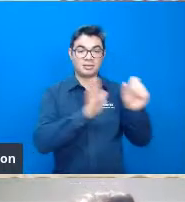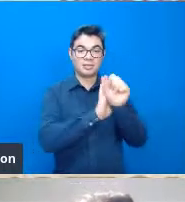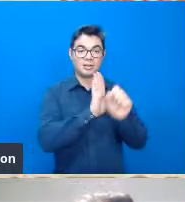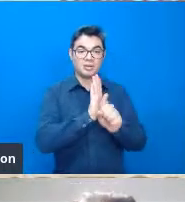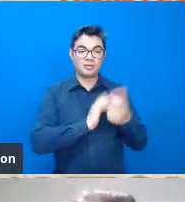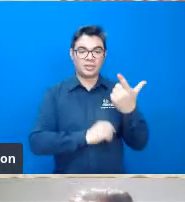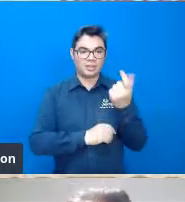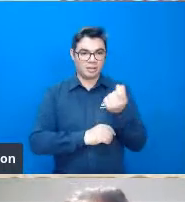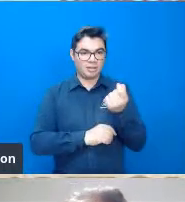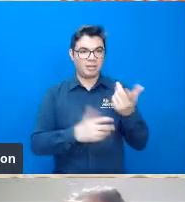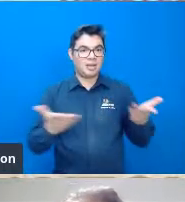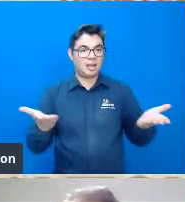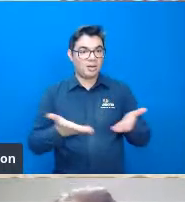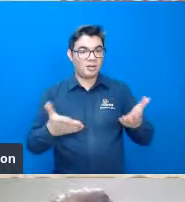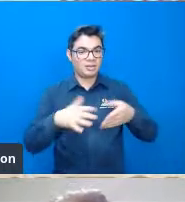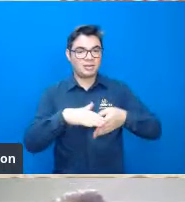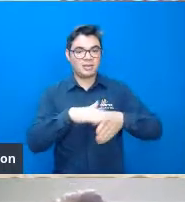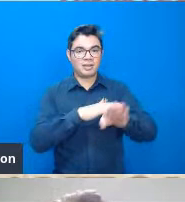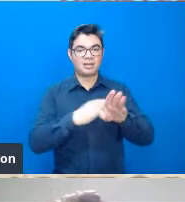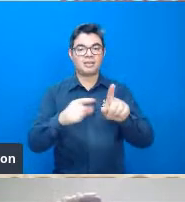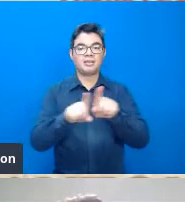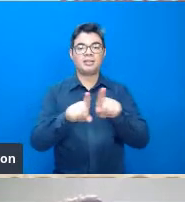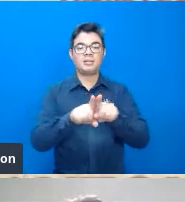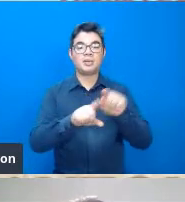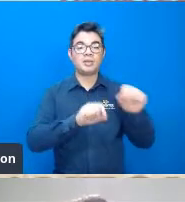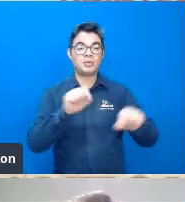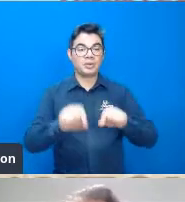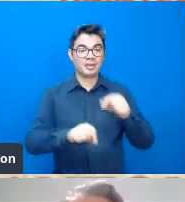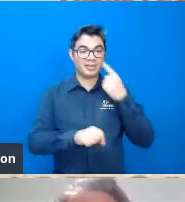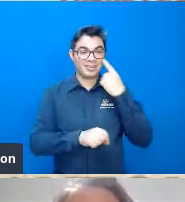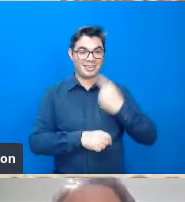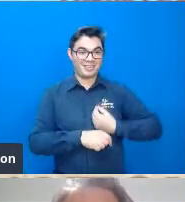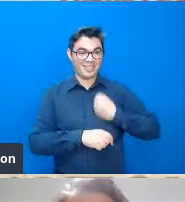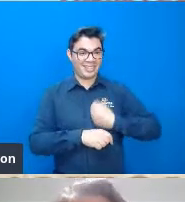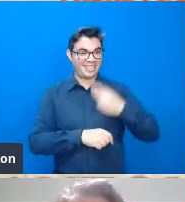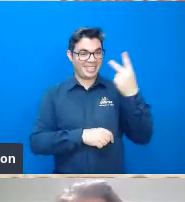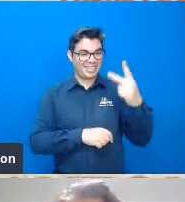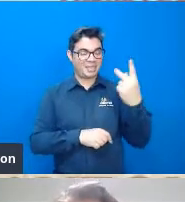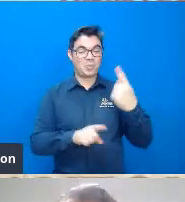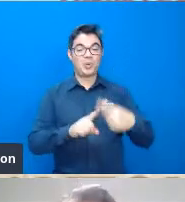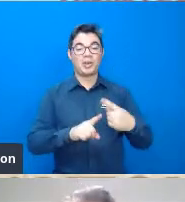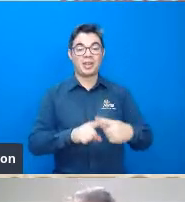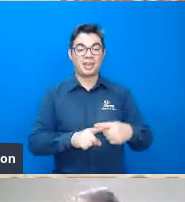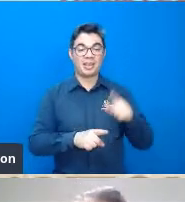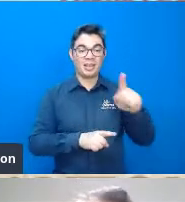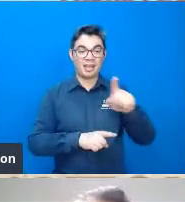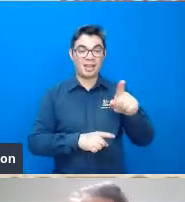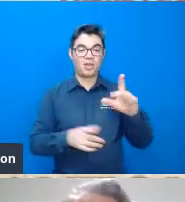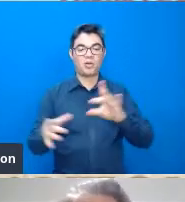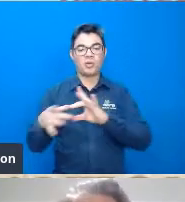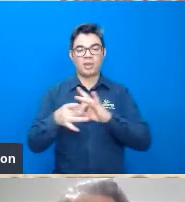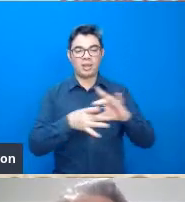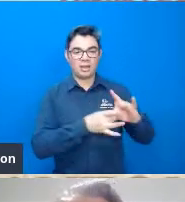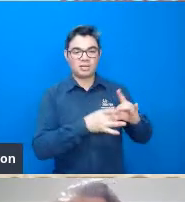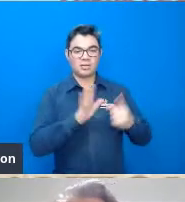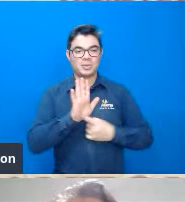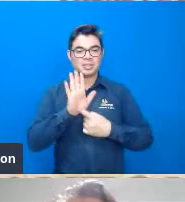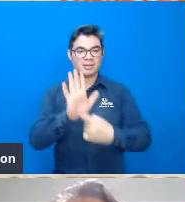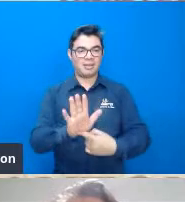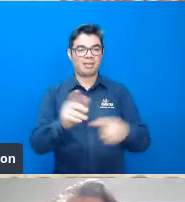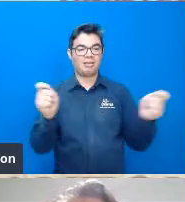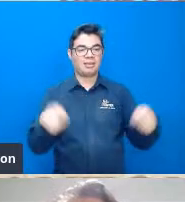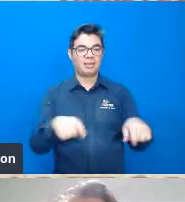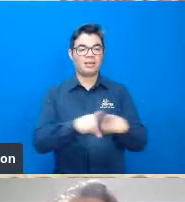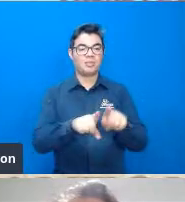e aí, agora nós entramos, então, na vida dele, porque, dado esse contexto que eu apresentei para vocês,